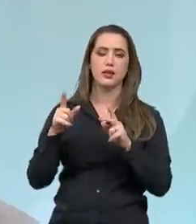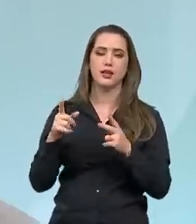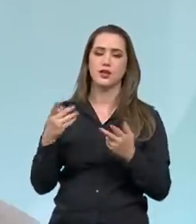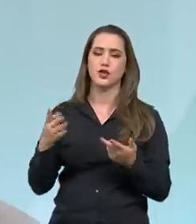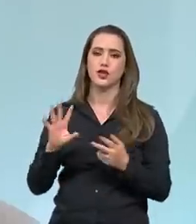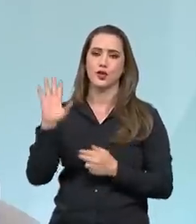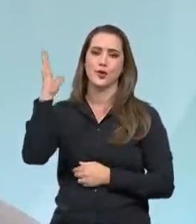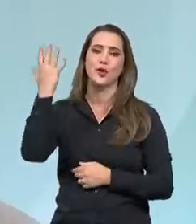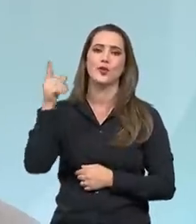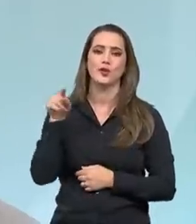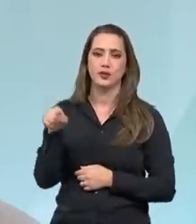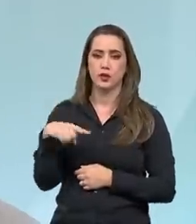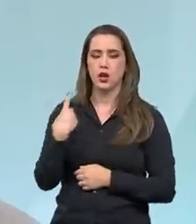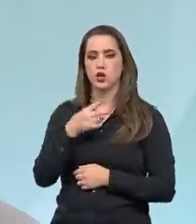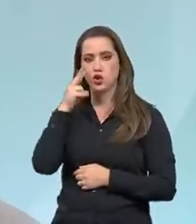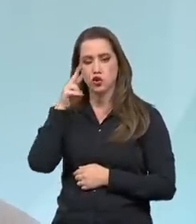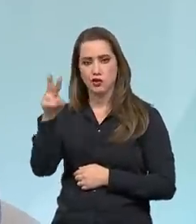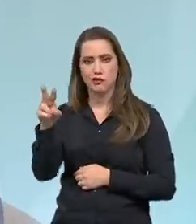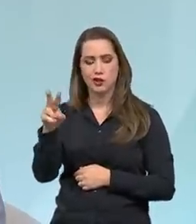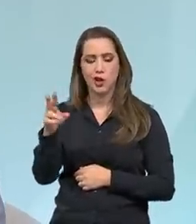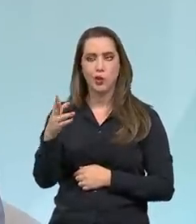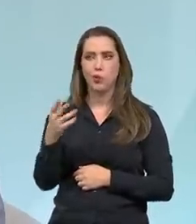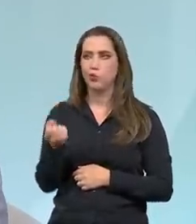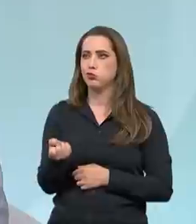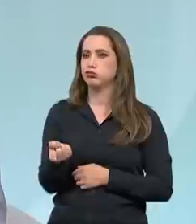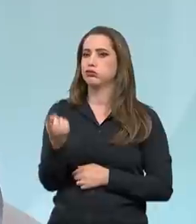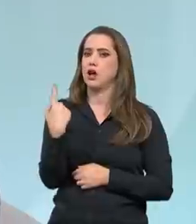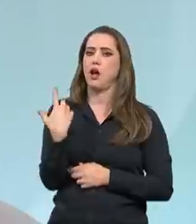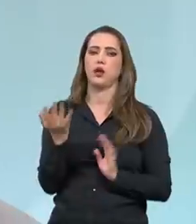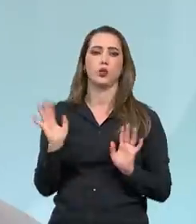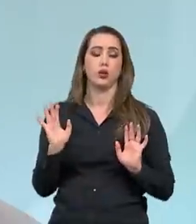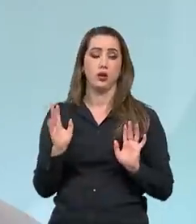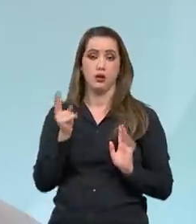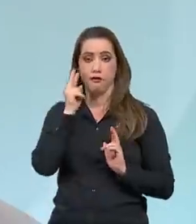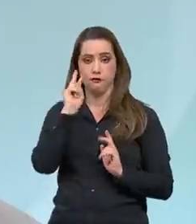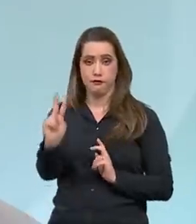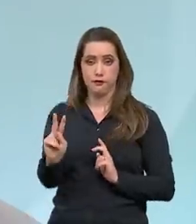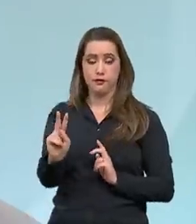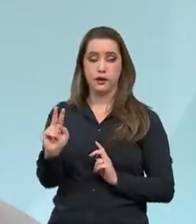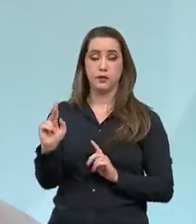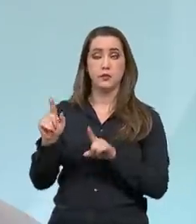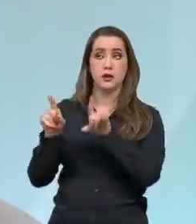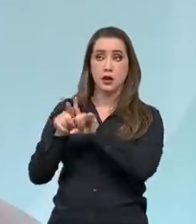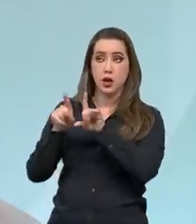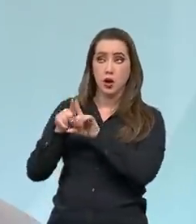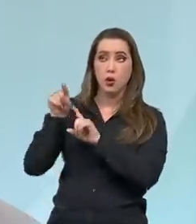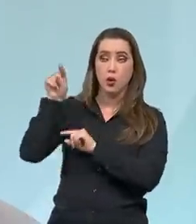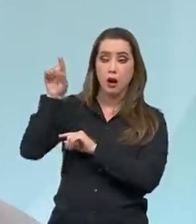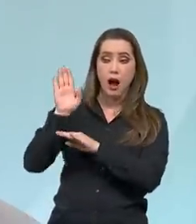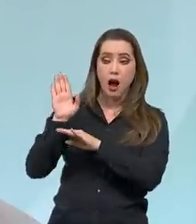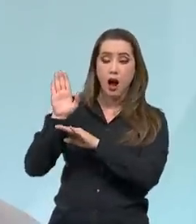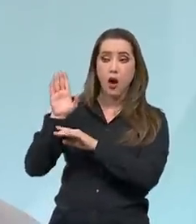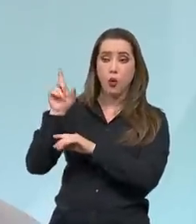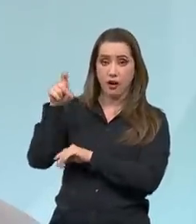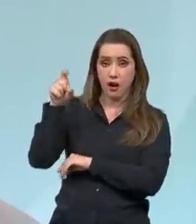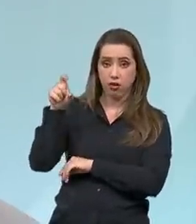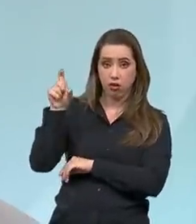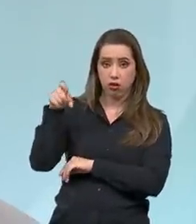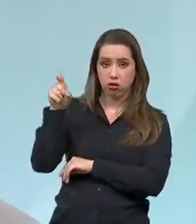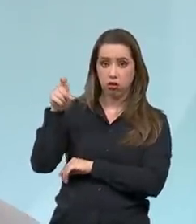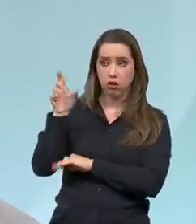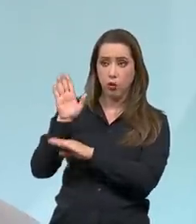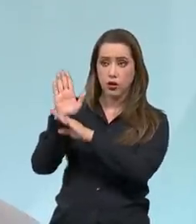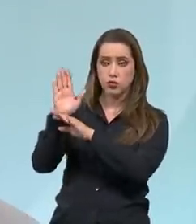não, nós estamos registrando, poucas vezes isso foi registrado, isso é uma preocupação até da literatura, de que o Auxílio Brasil não